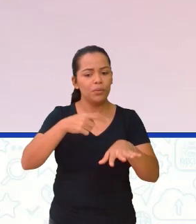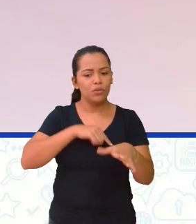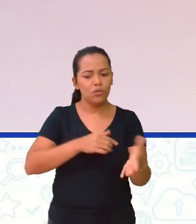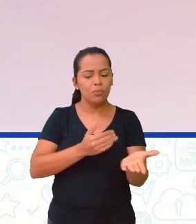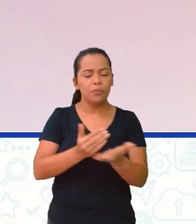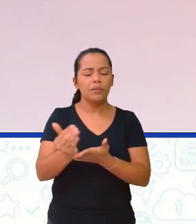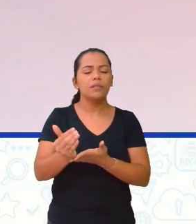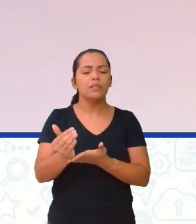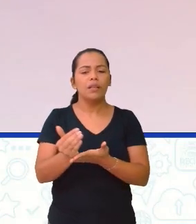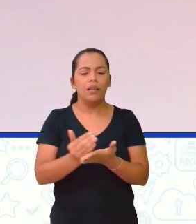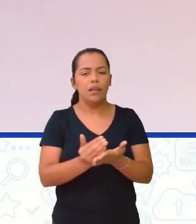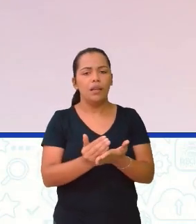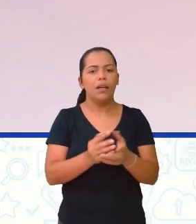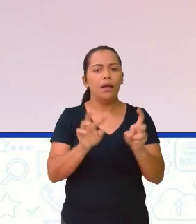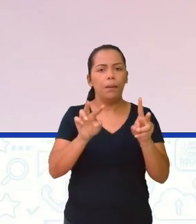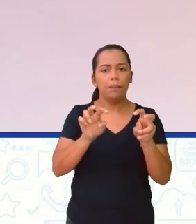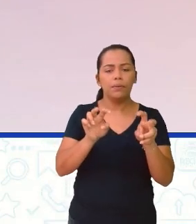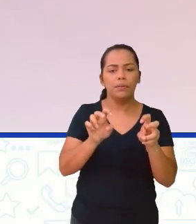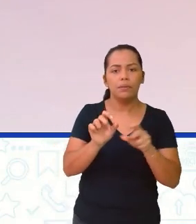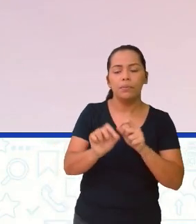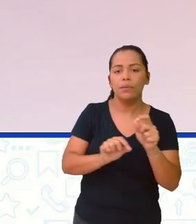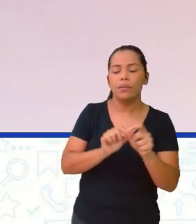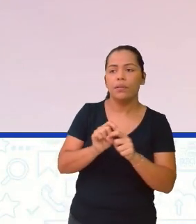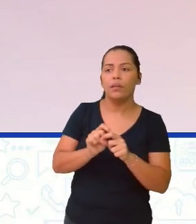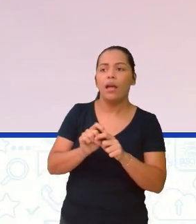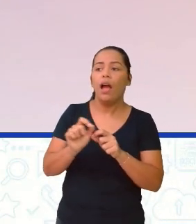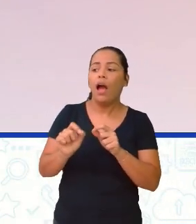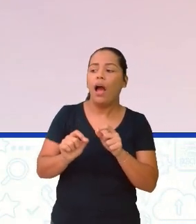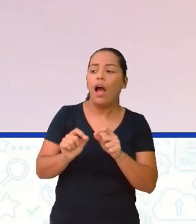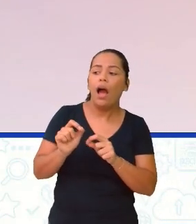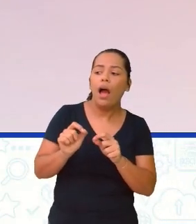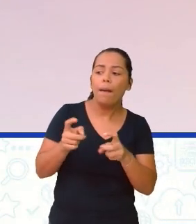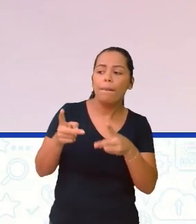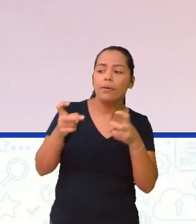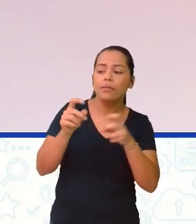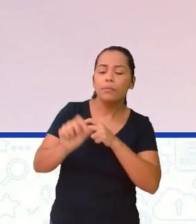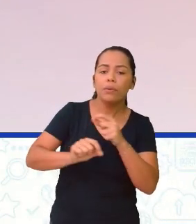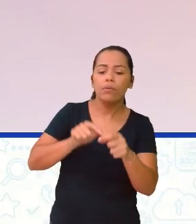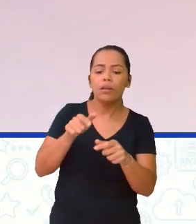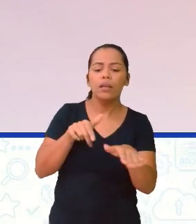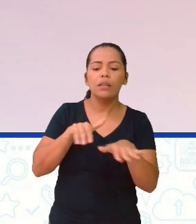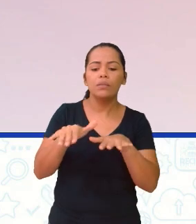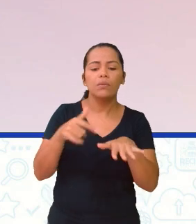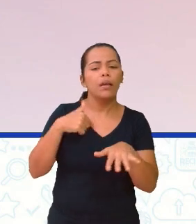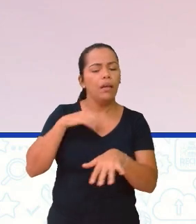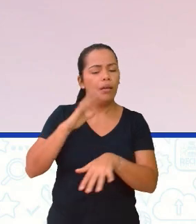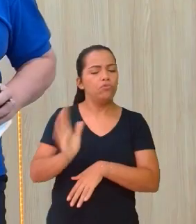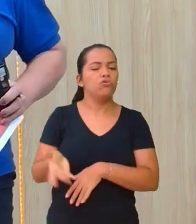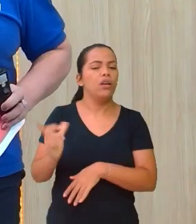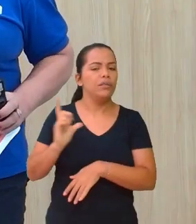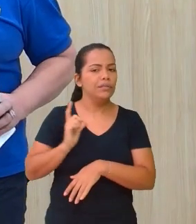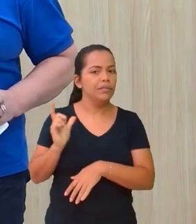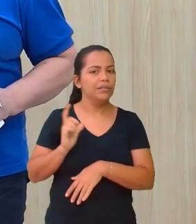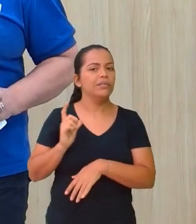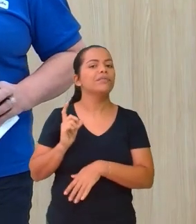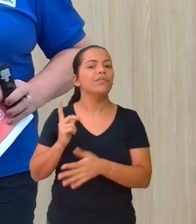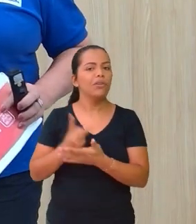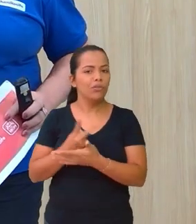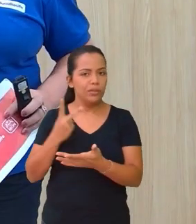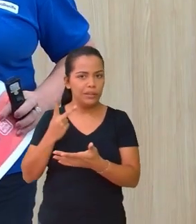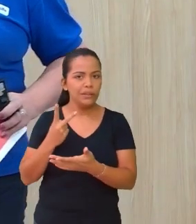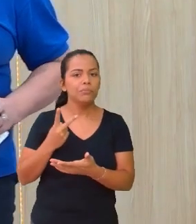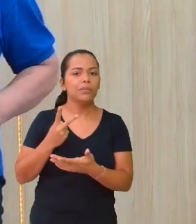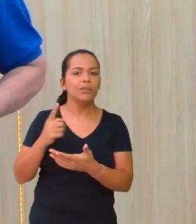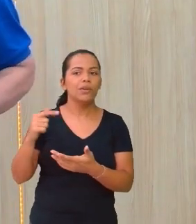perceber que este movimento, eu já tive uma cena bem parecida com essa, mas não foi uma TV, né? Foi um bolo.